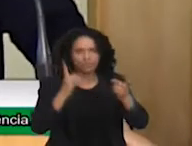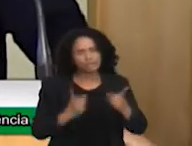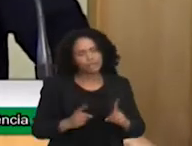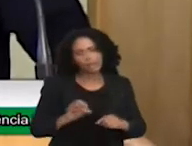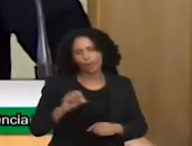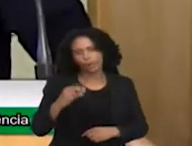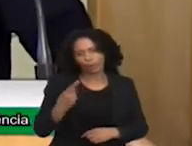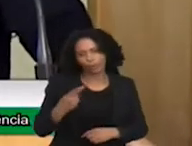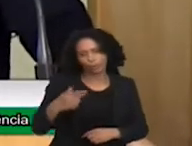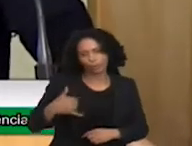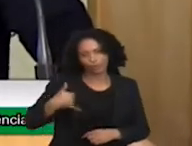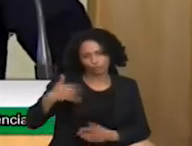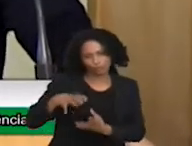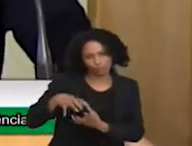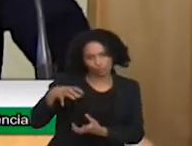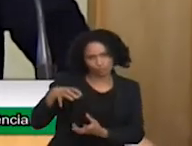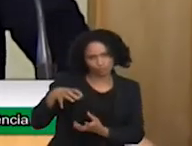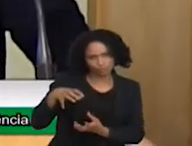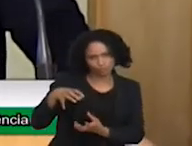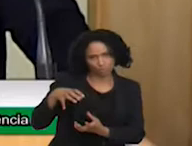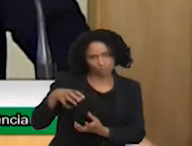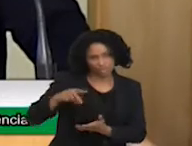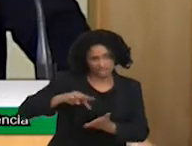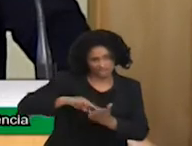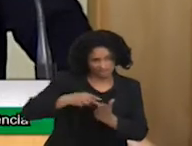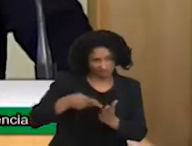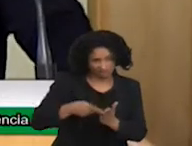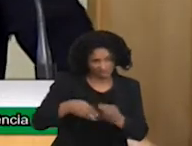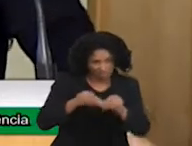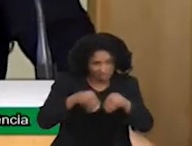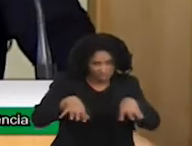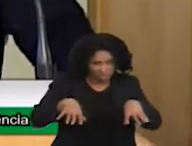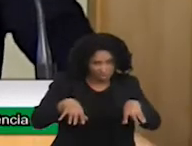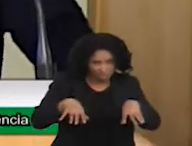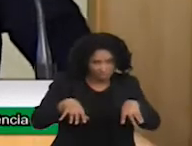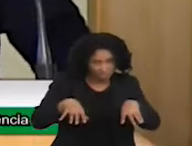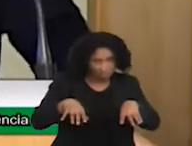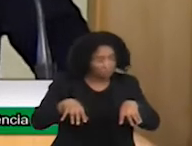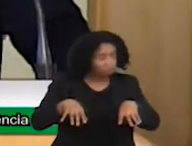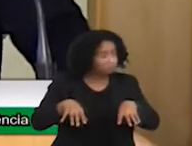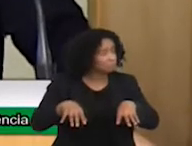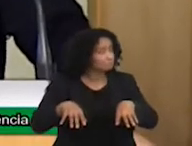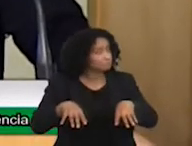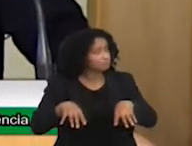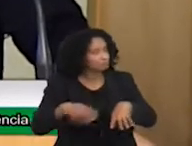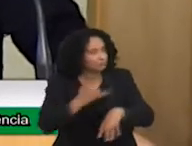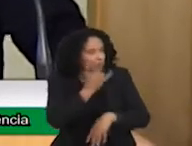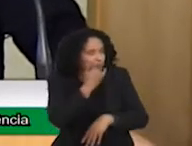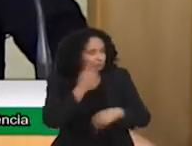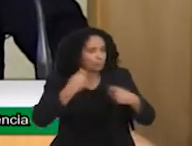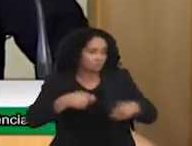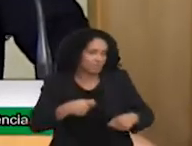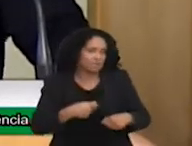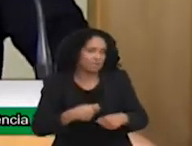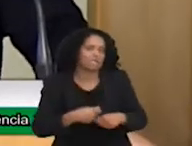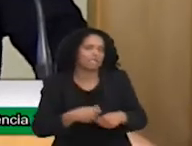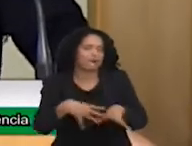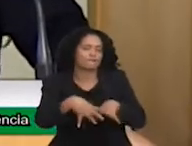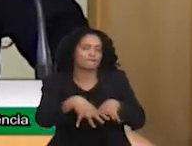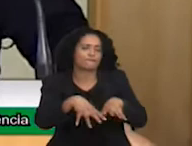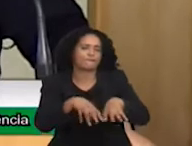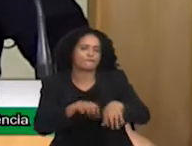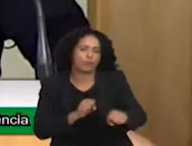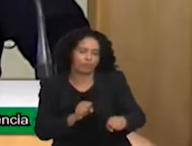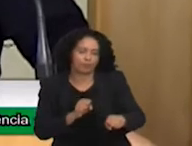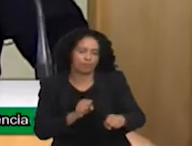algo que traz gasto, desculpa, precisa estudar gestão pública. Precisa estudar